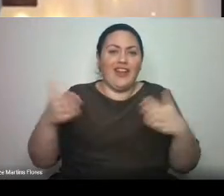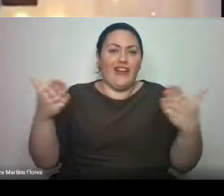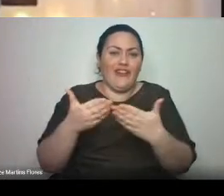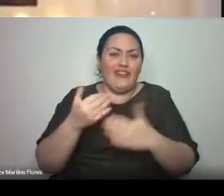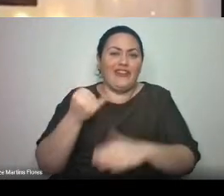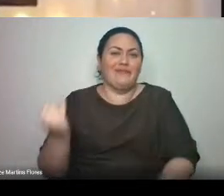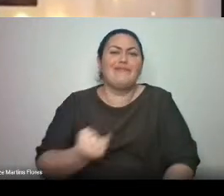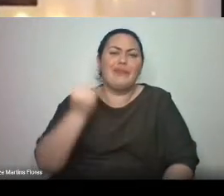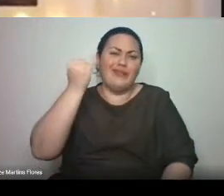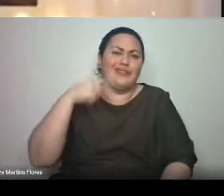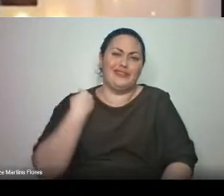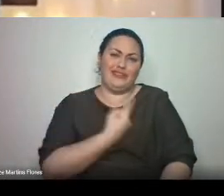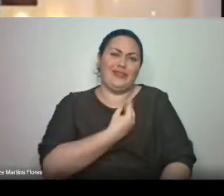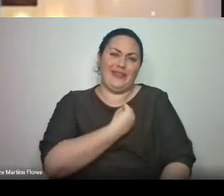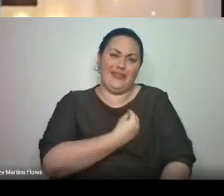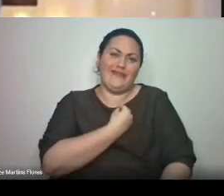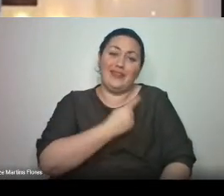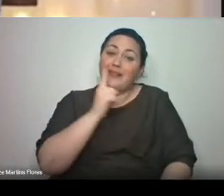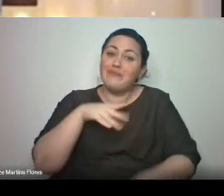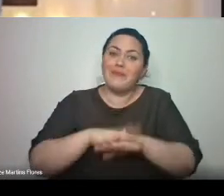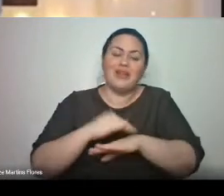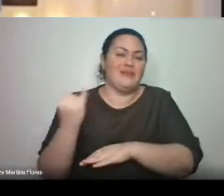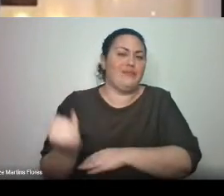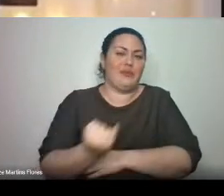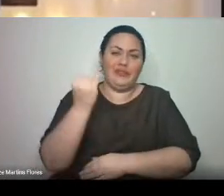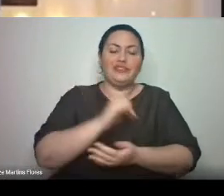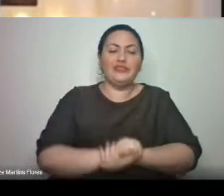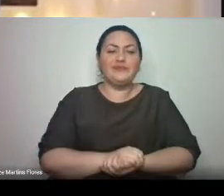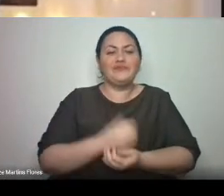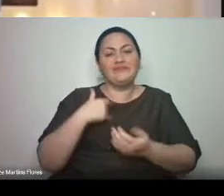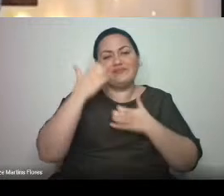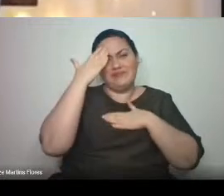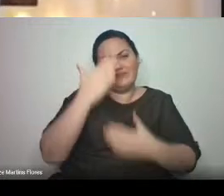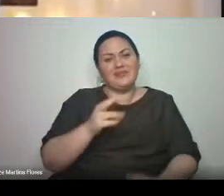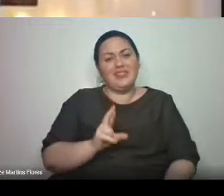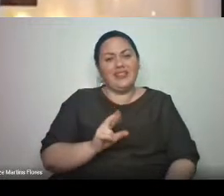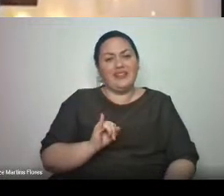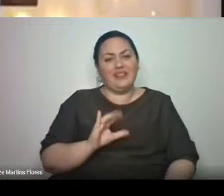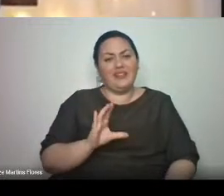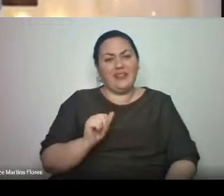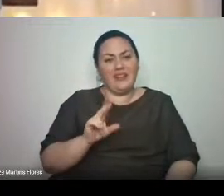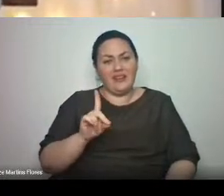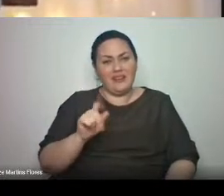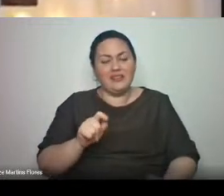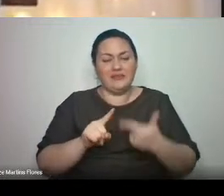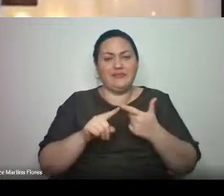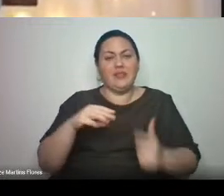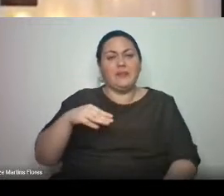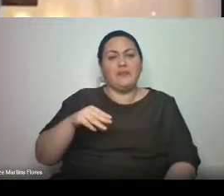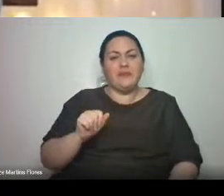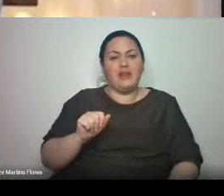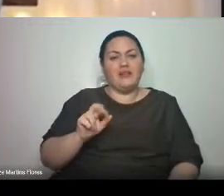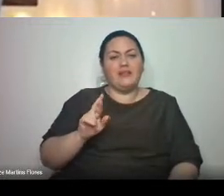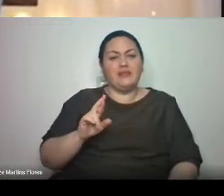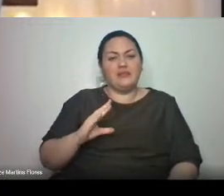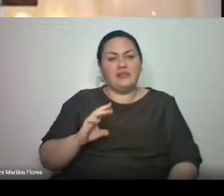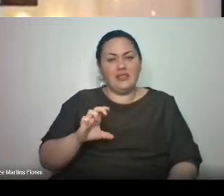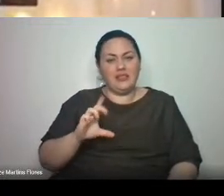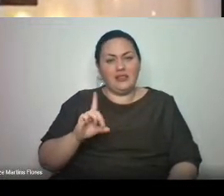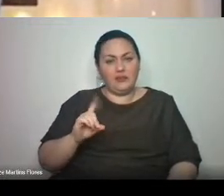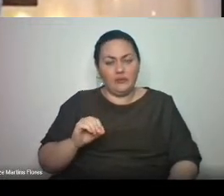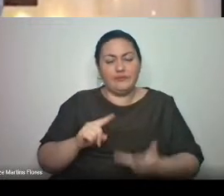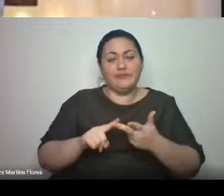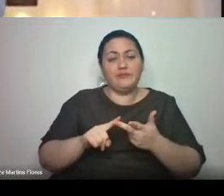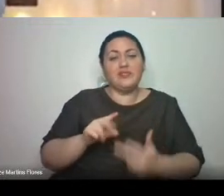Isso é o que mais importa agora. Eu quero agradecer a Ricarda, ao Marcelo e ao Rodrigo por não termos desistido, por